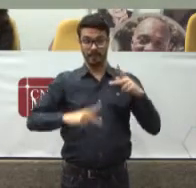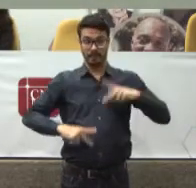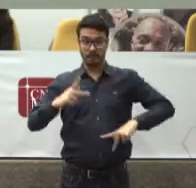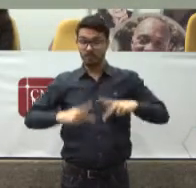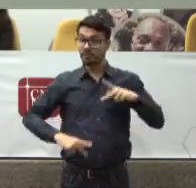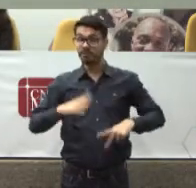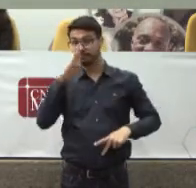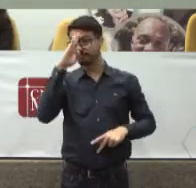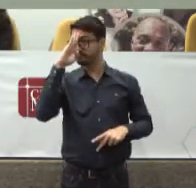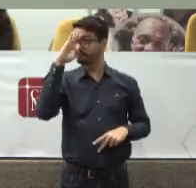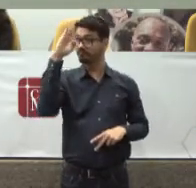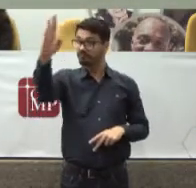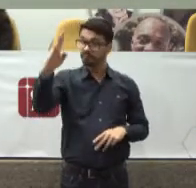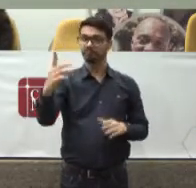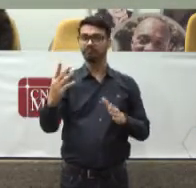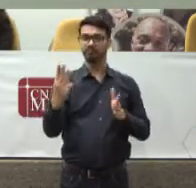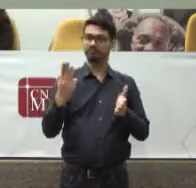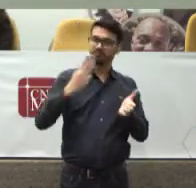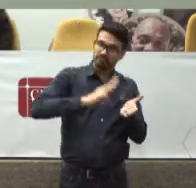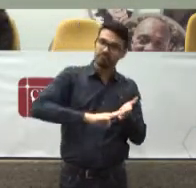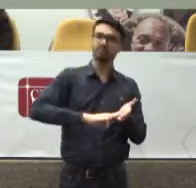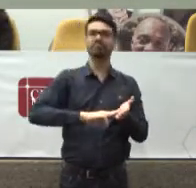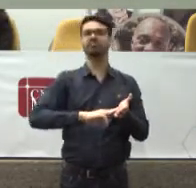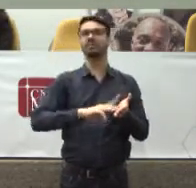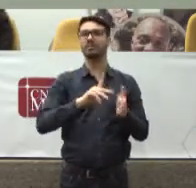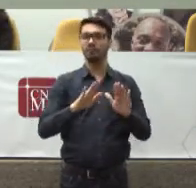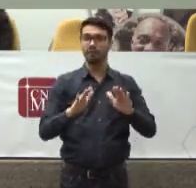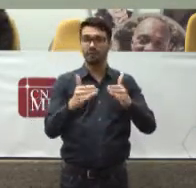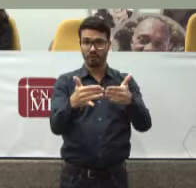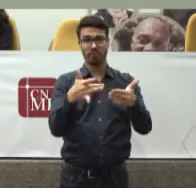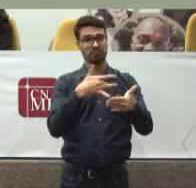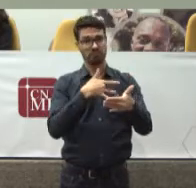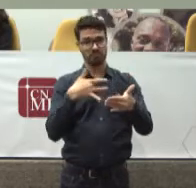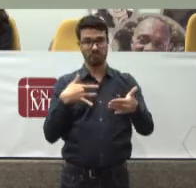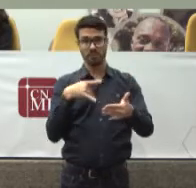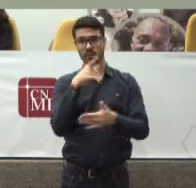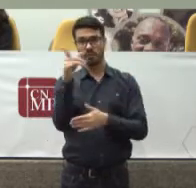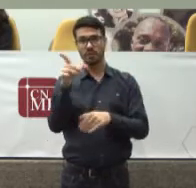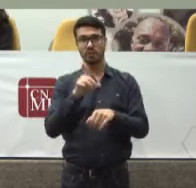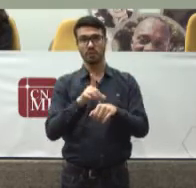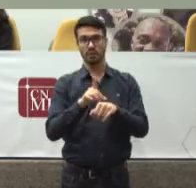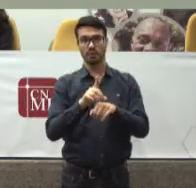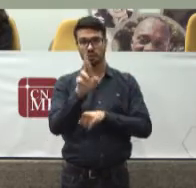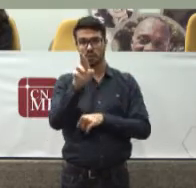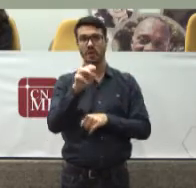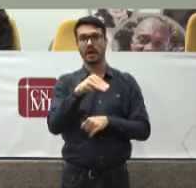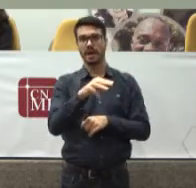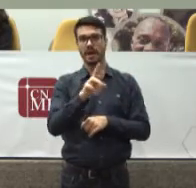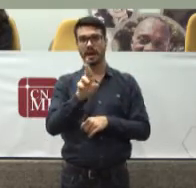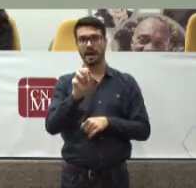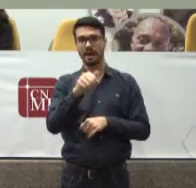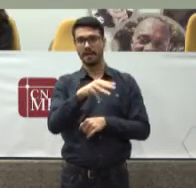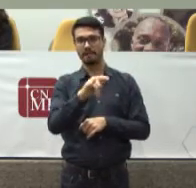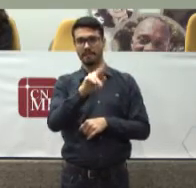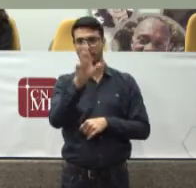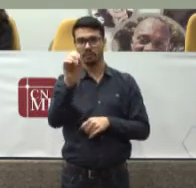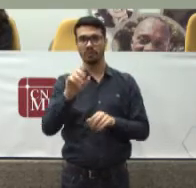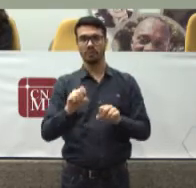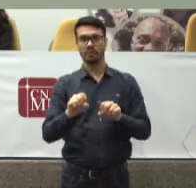Integra o Comitê Do Fórum da Saúde E o doutor Ramiro Santana Defensor Público Aqui do DFT